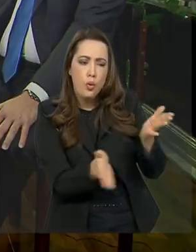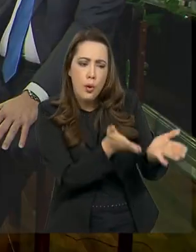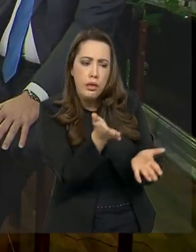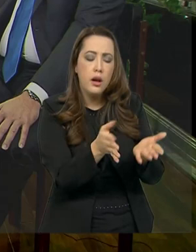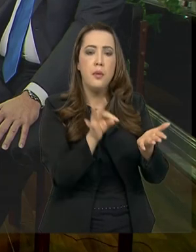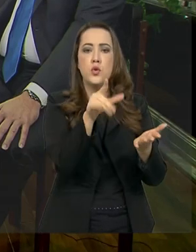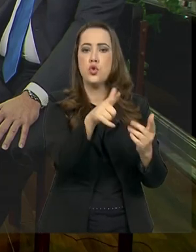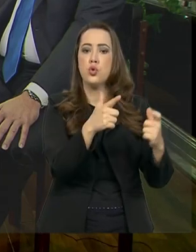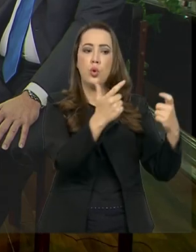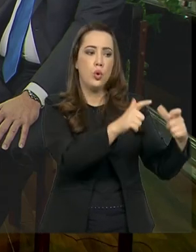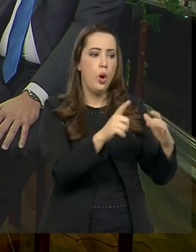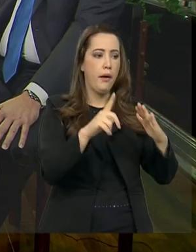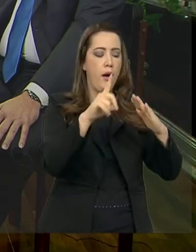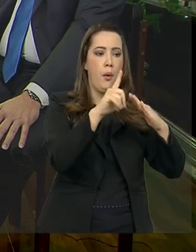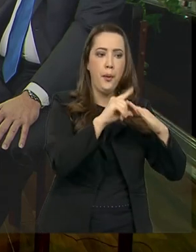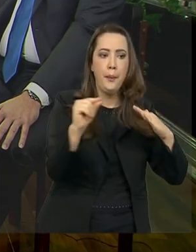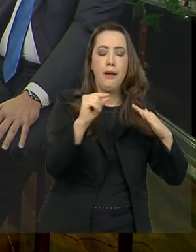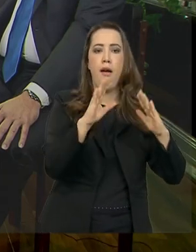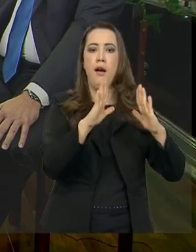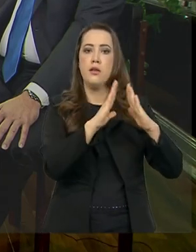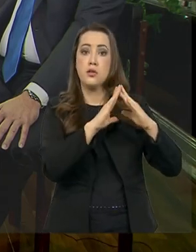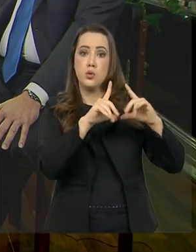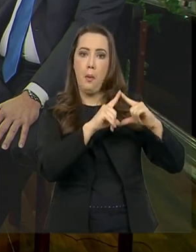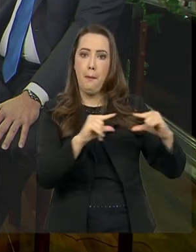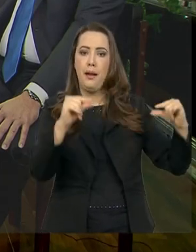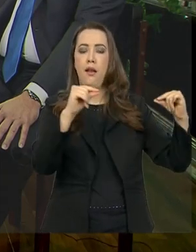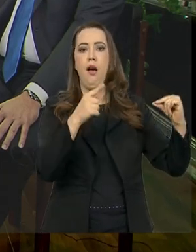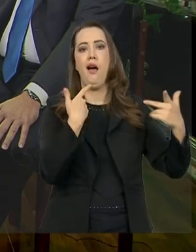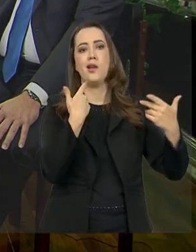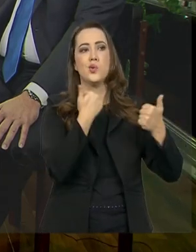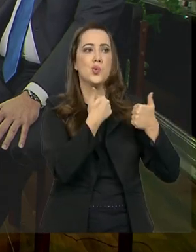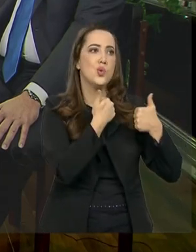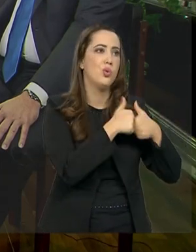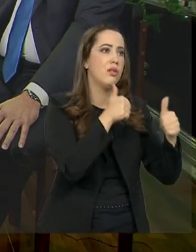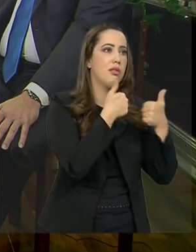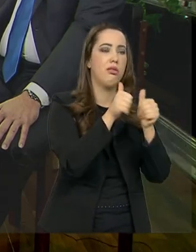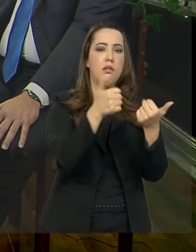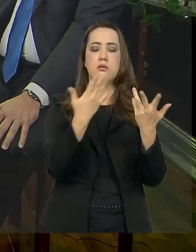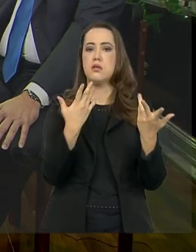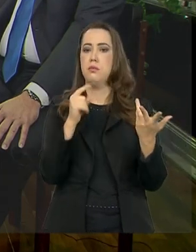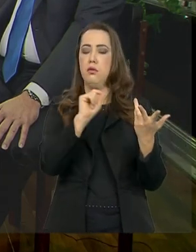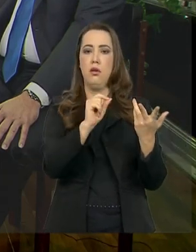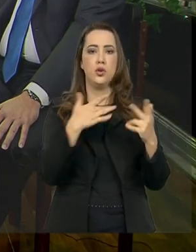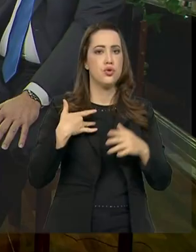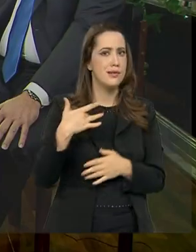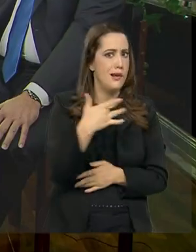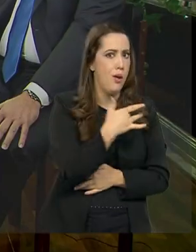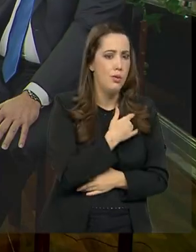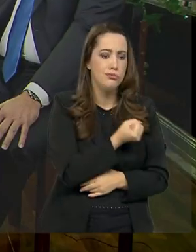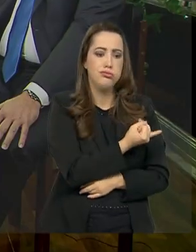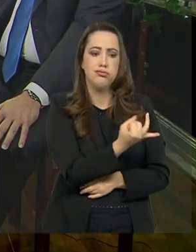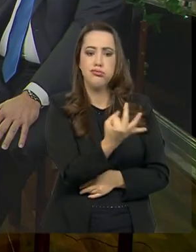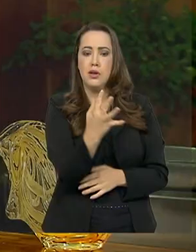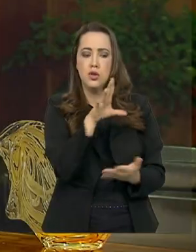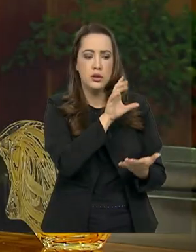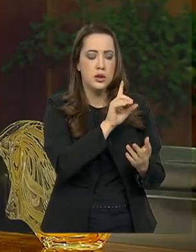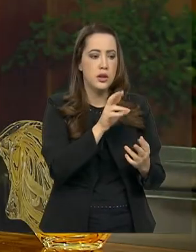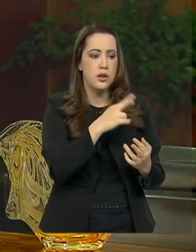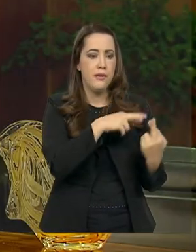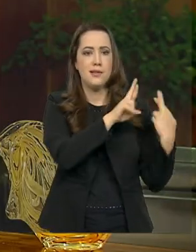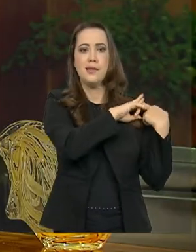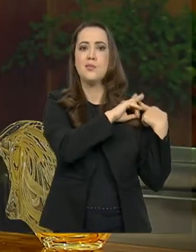residências oficiais, de transporte, saúde, tecnologia, nós também temos uma Secretaria de Modernização do Estado,